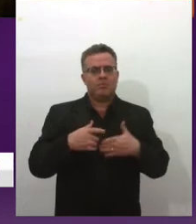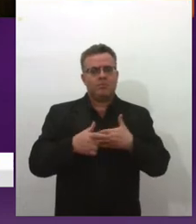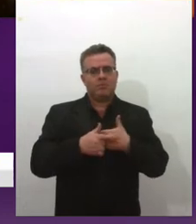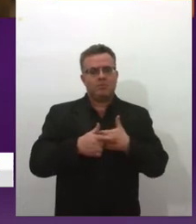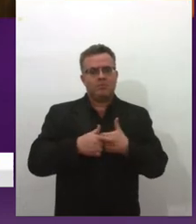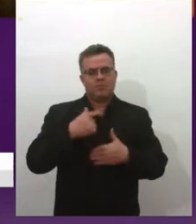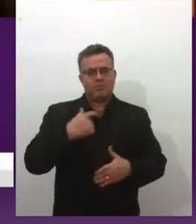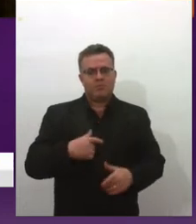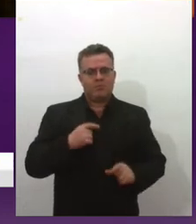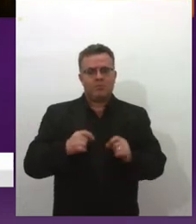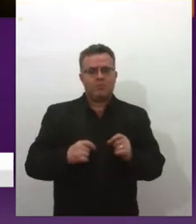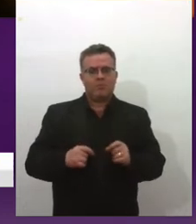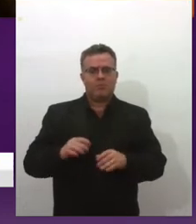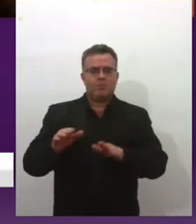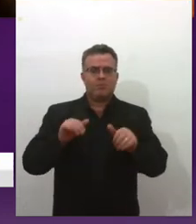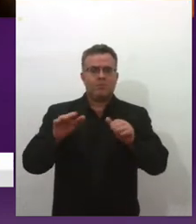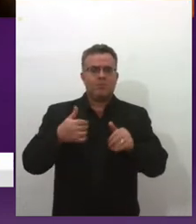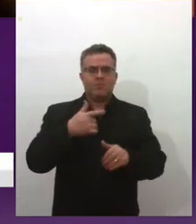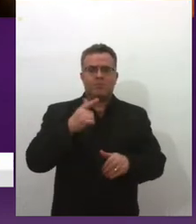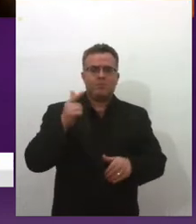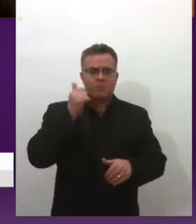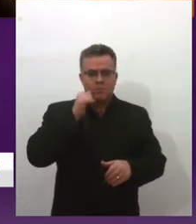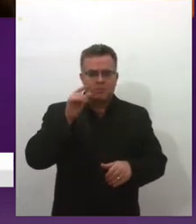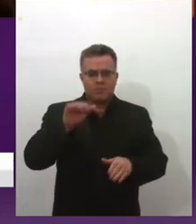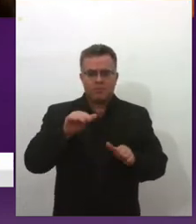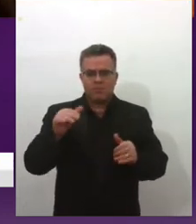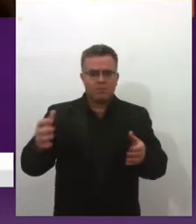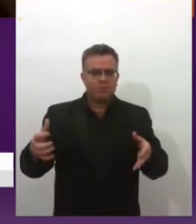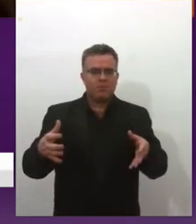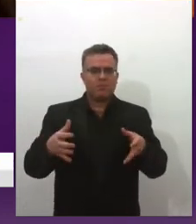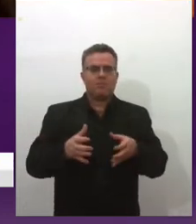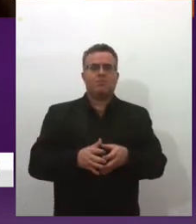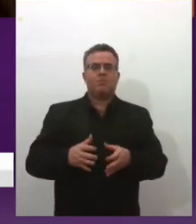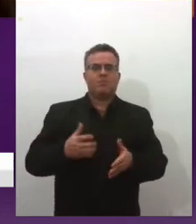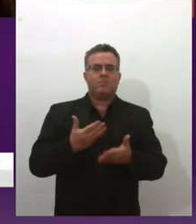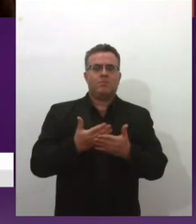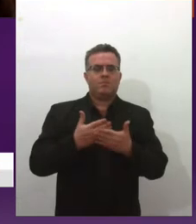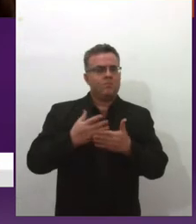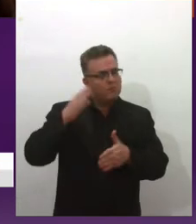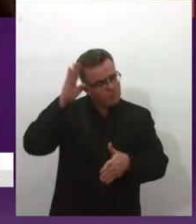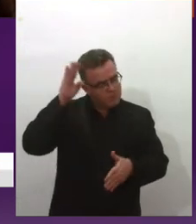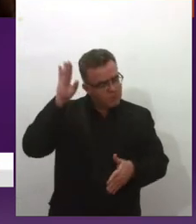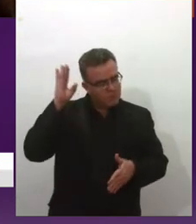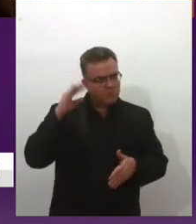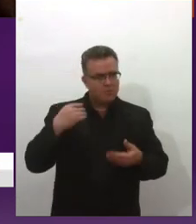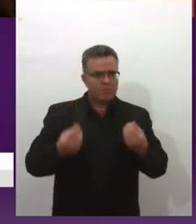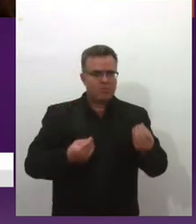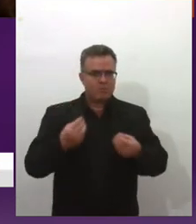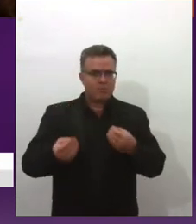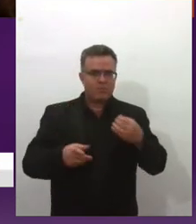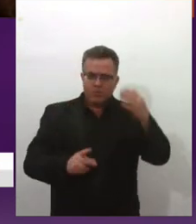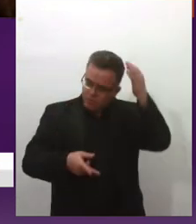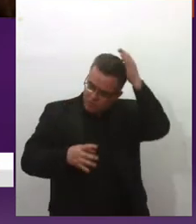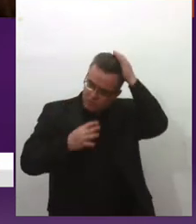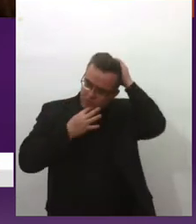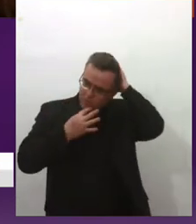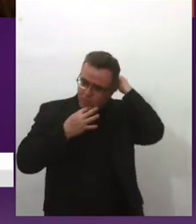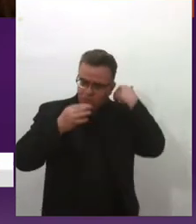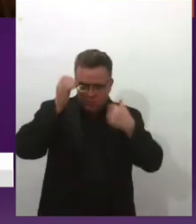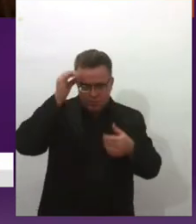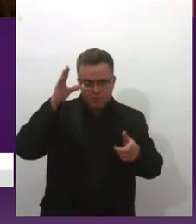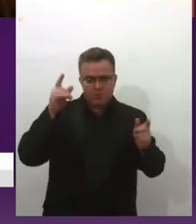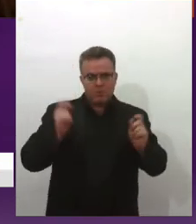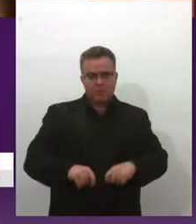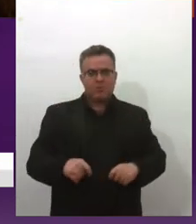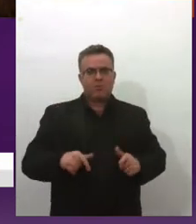trazer outras mulheres para a academia, para também passar por coisas boas que eu usufrui na academia, né, de conhecimento, eu acho que isso, assim,